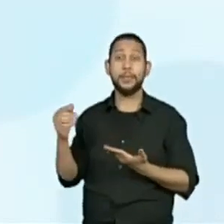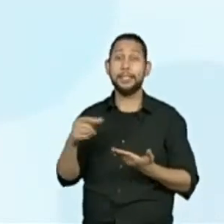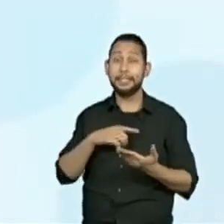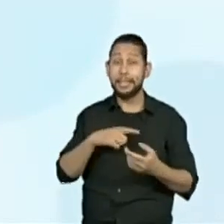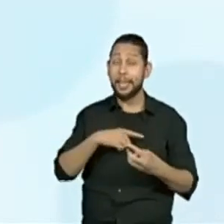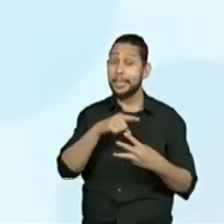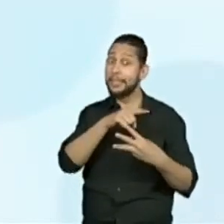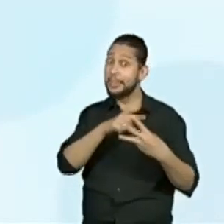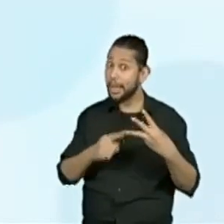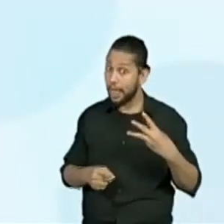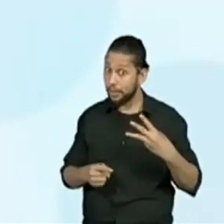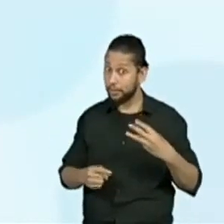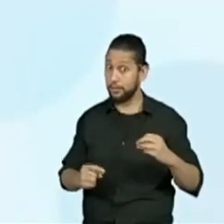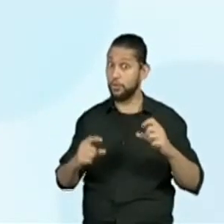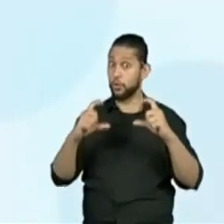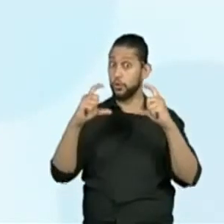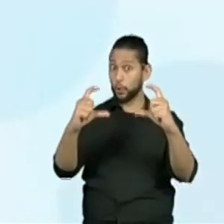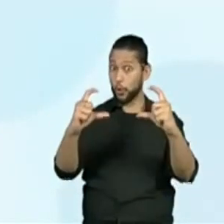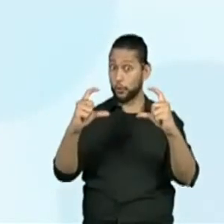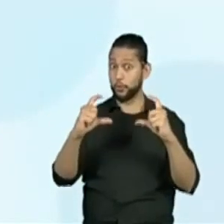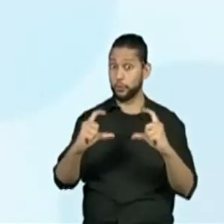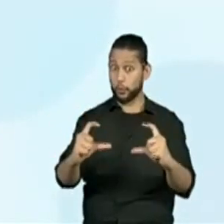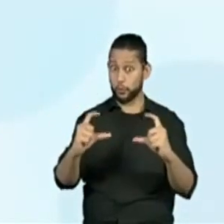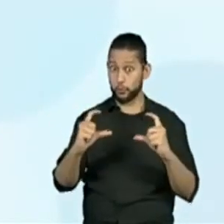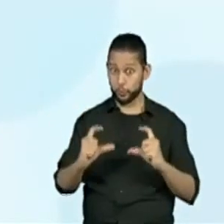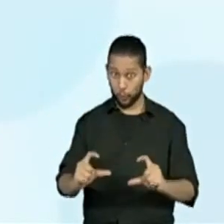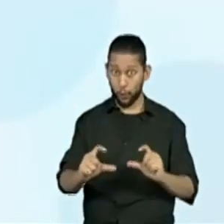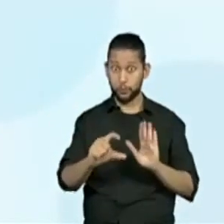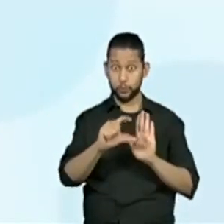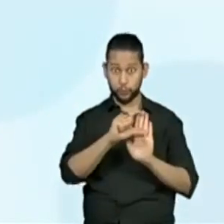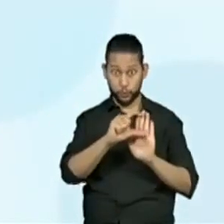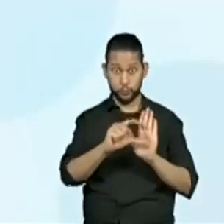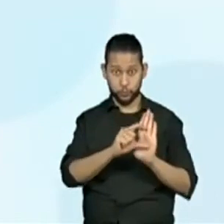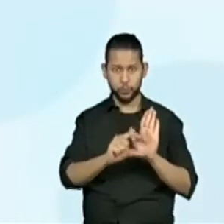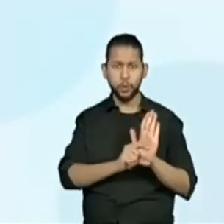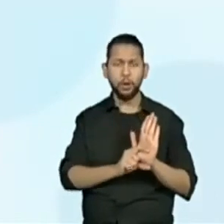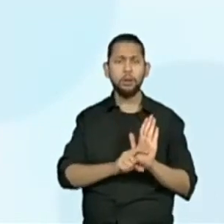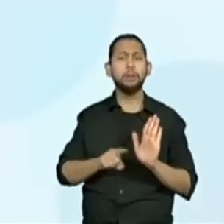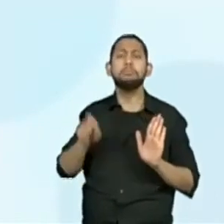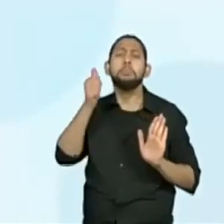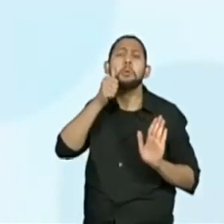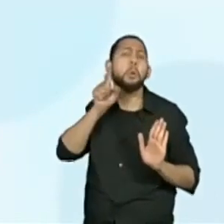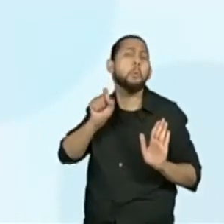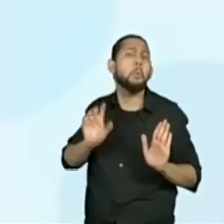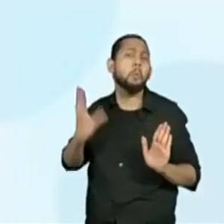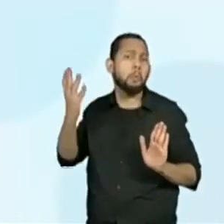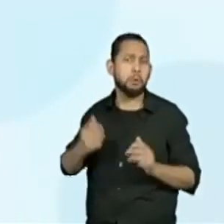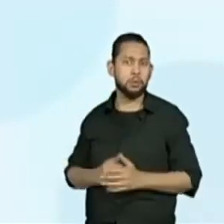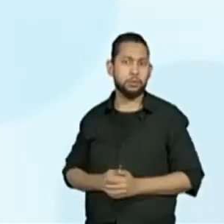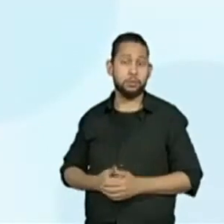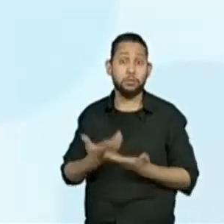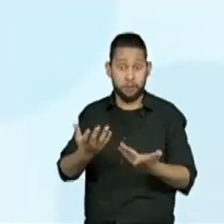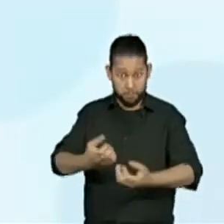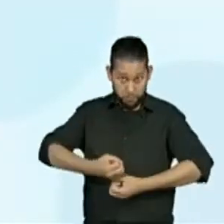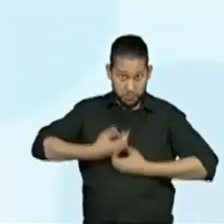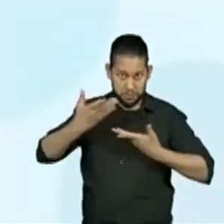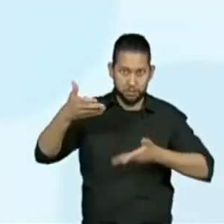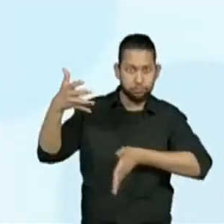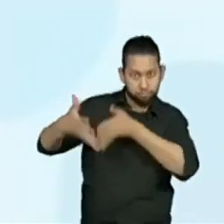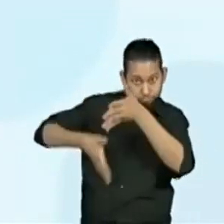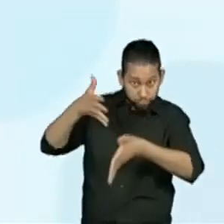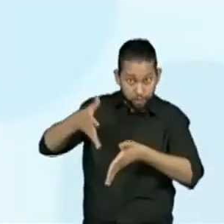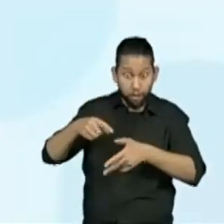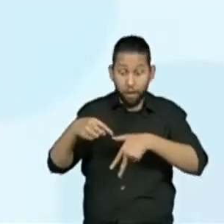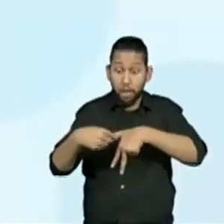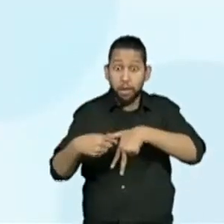três primeiras estrofes, o que ocorre com esse menino? No poema pode-se notar que o eu